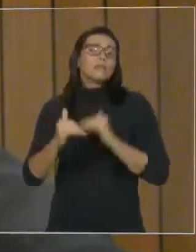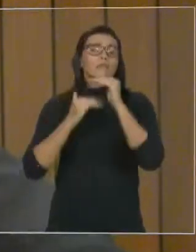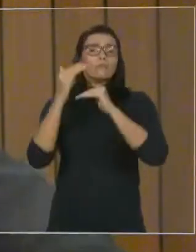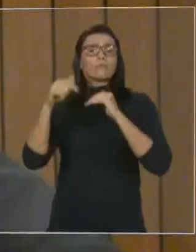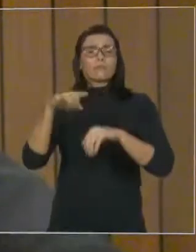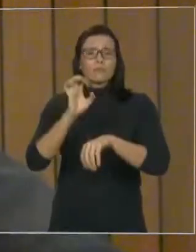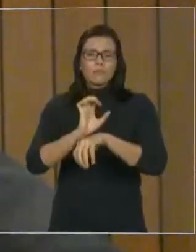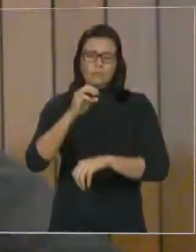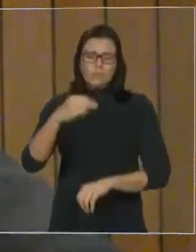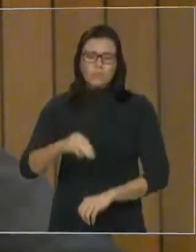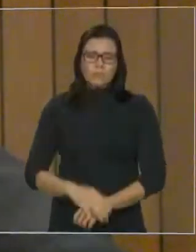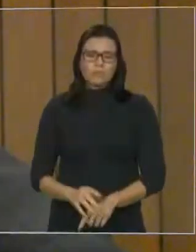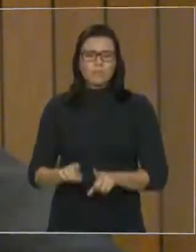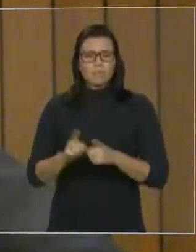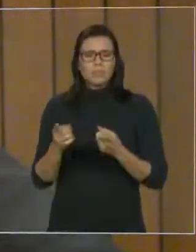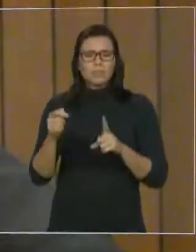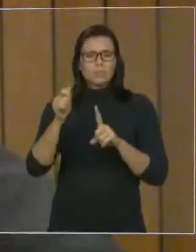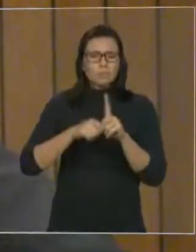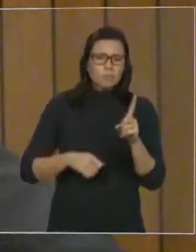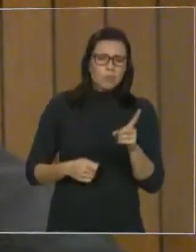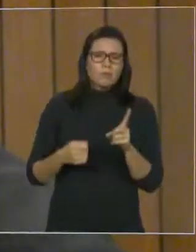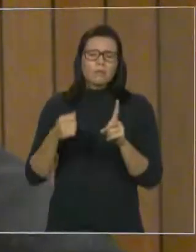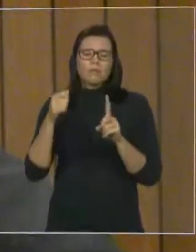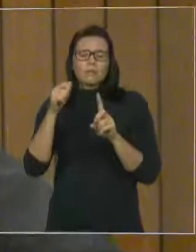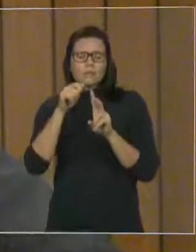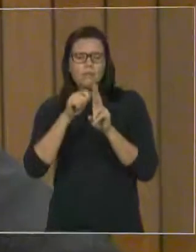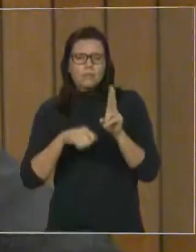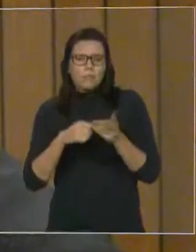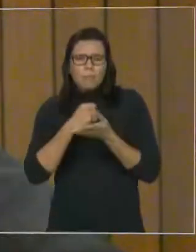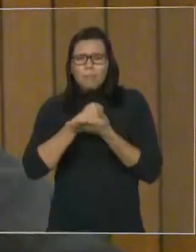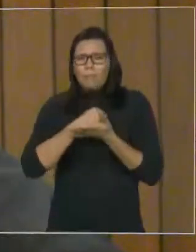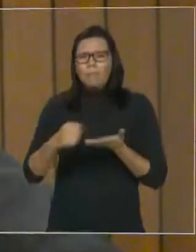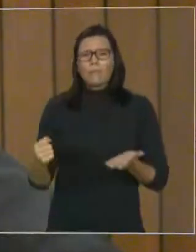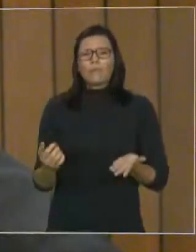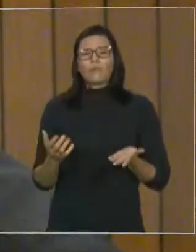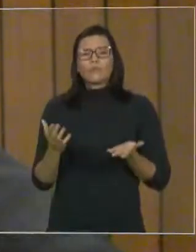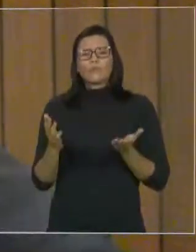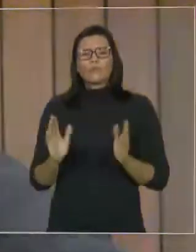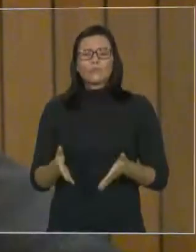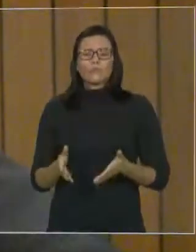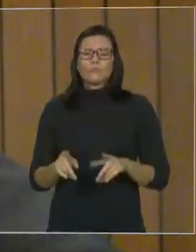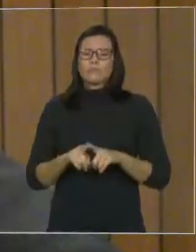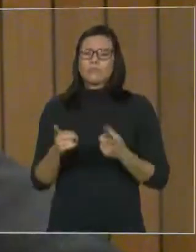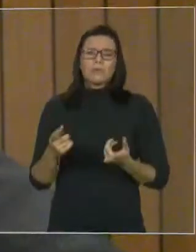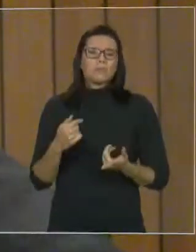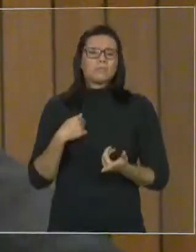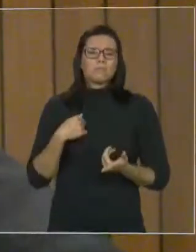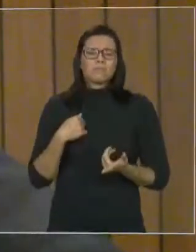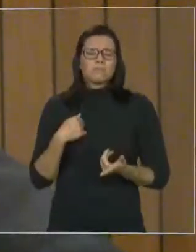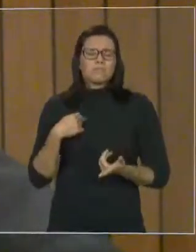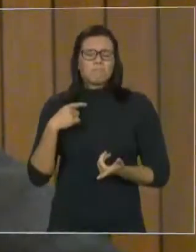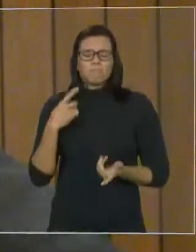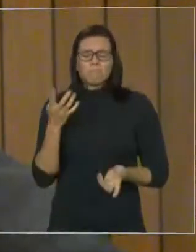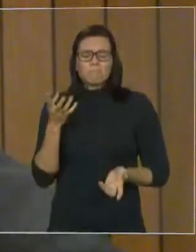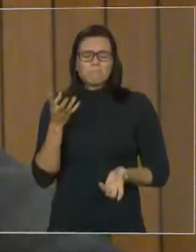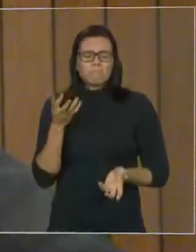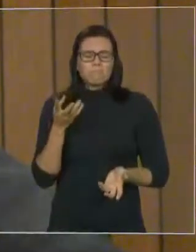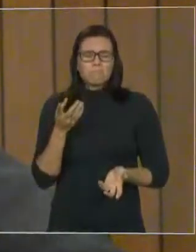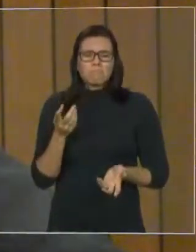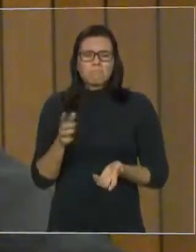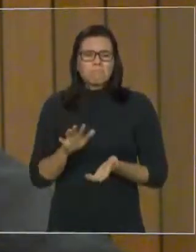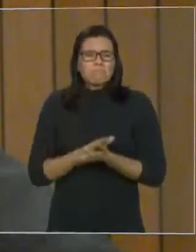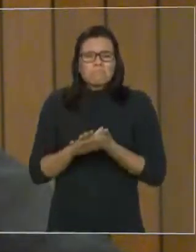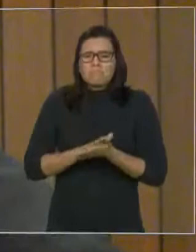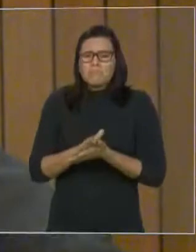a gente nada vê de melhoria, pelo contrário, o noticiário nacional só mostra que o